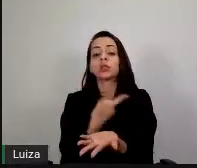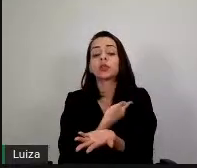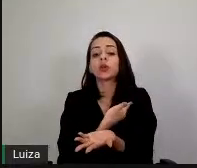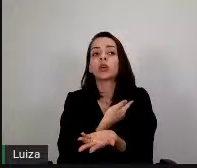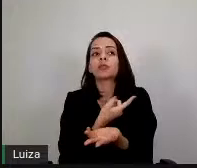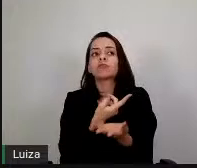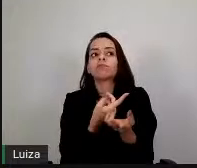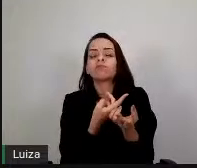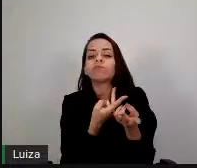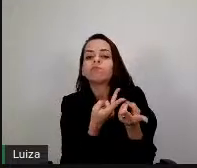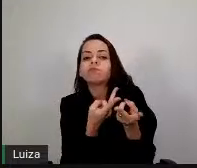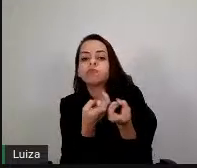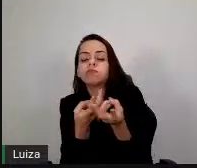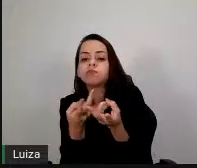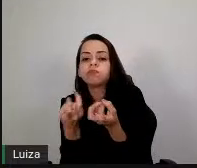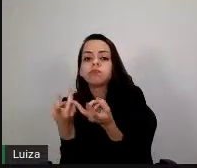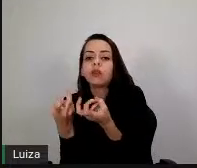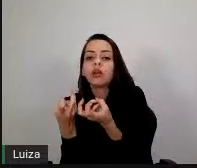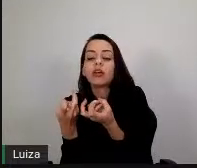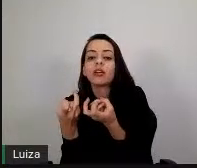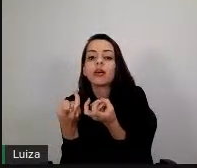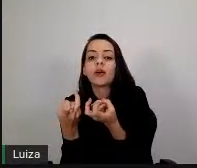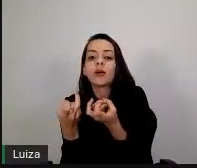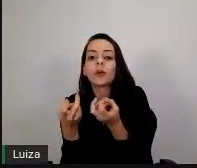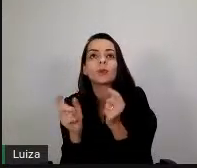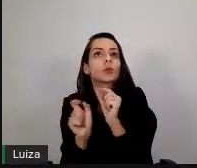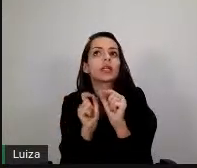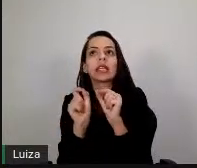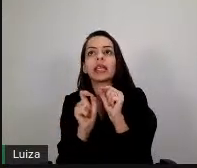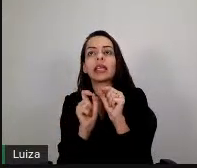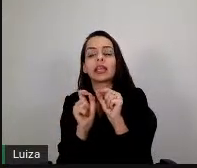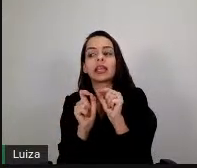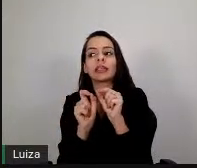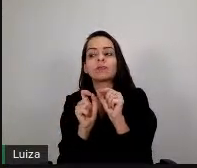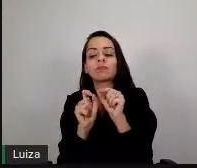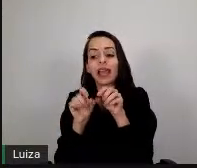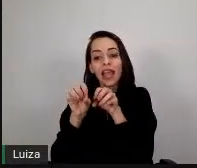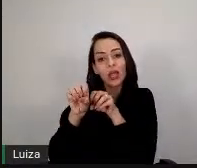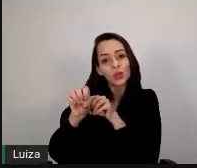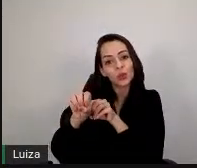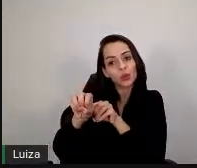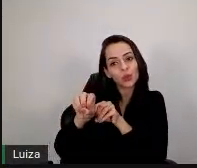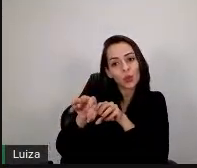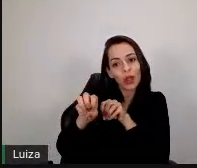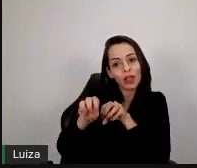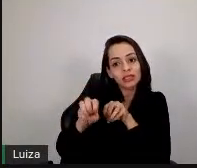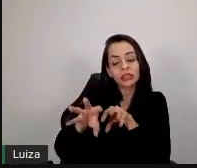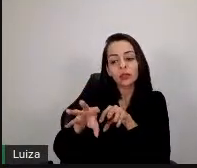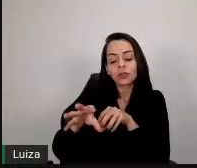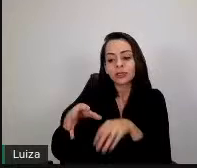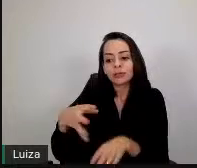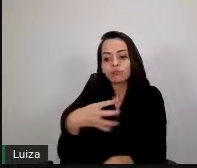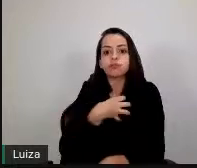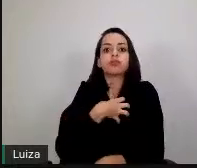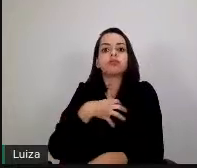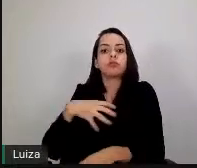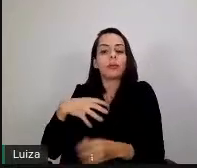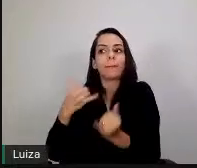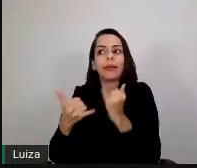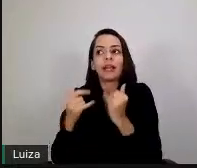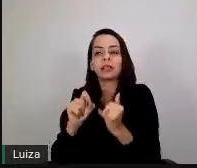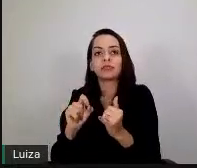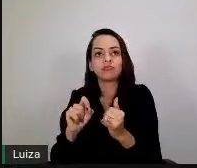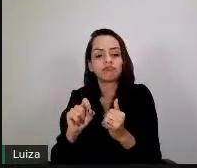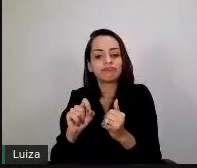a educação ser bem impactada com mudanças